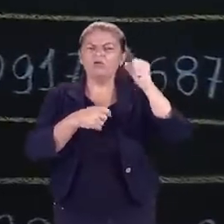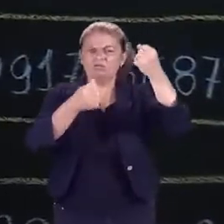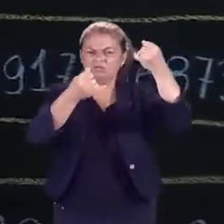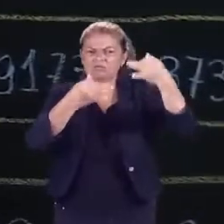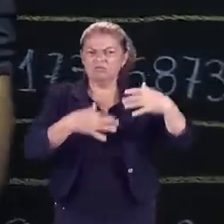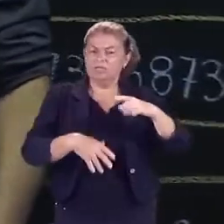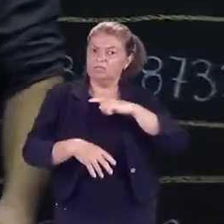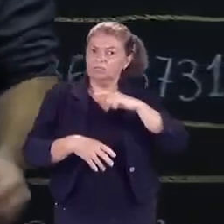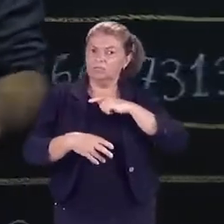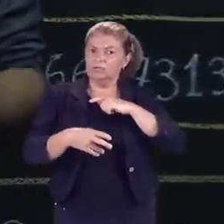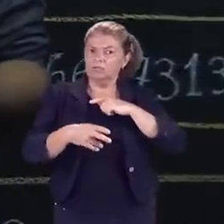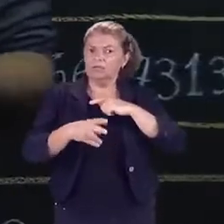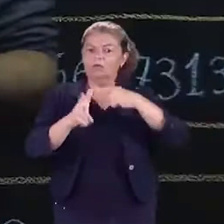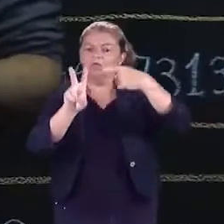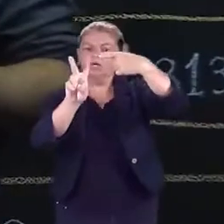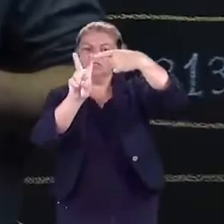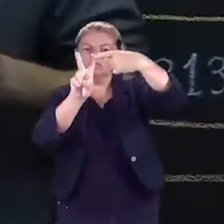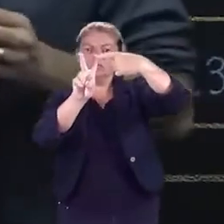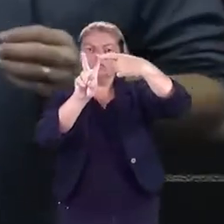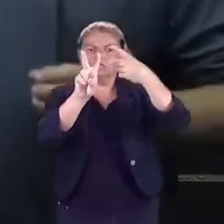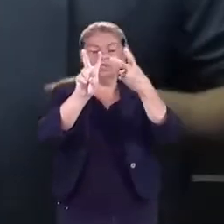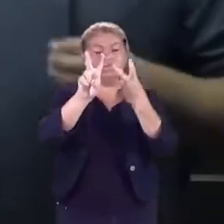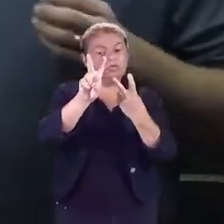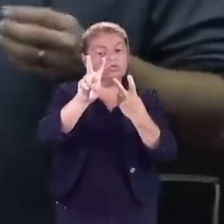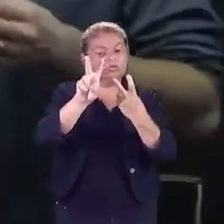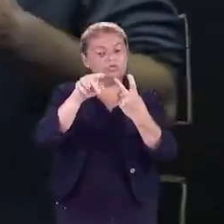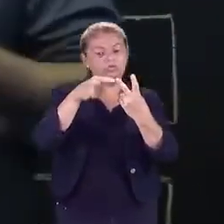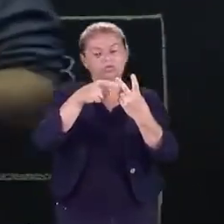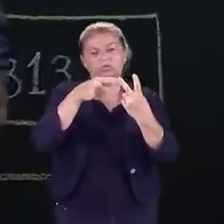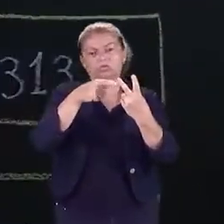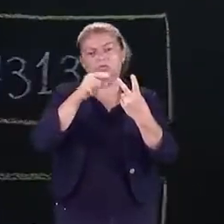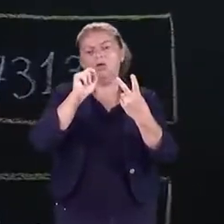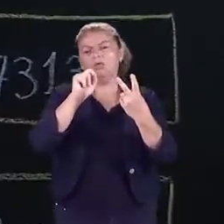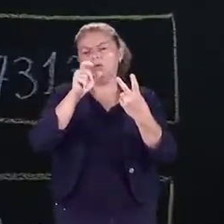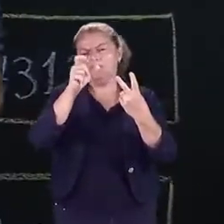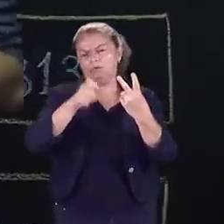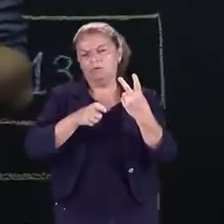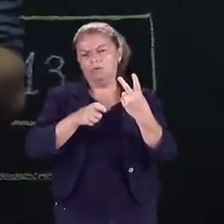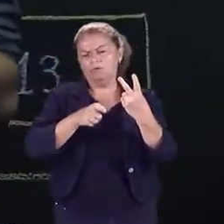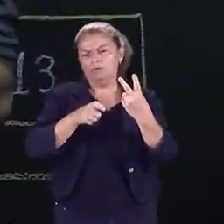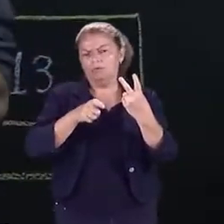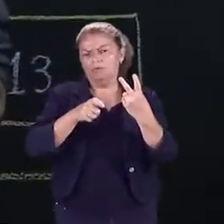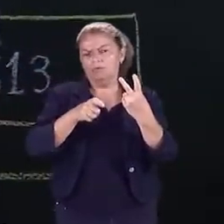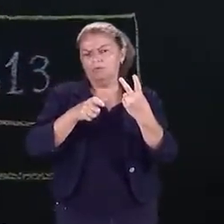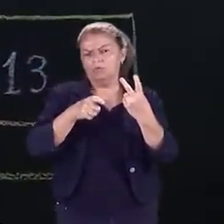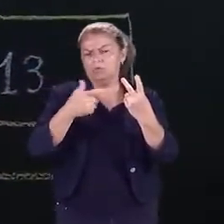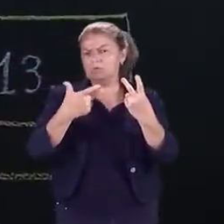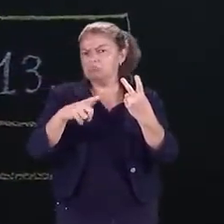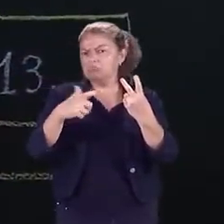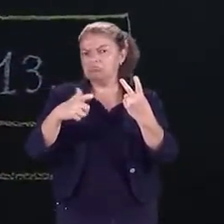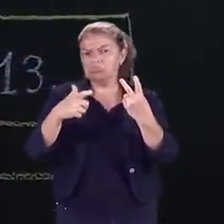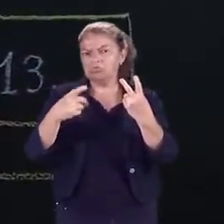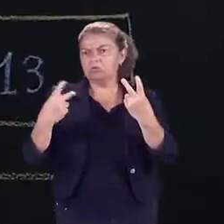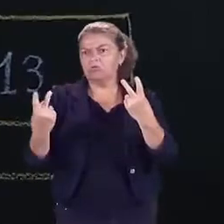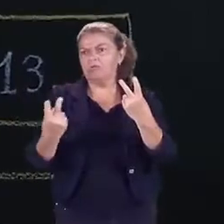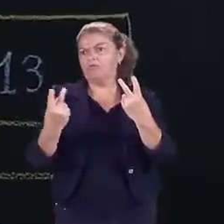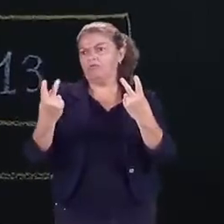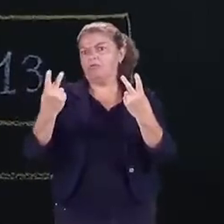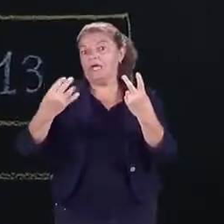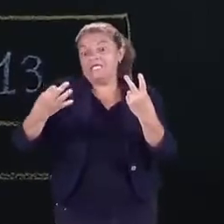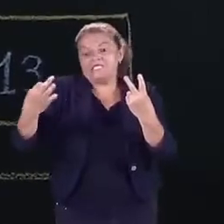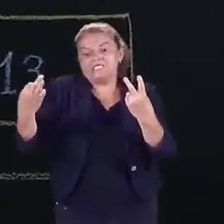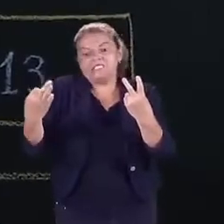a raiz quadrada de 2. Reparem que a raiz quadrada de 2, ela não tem como valor um valor numérico